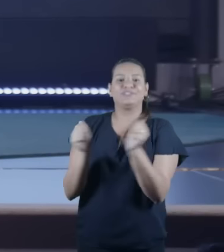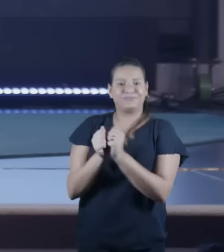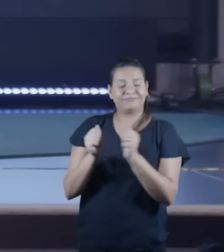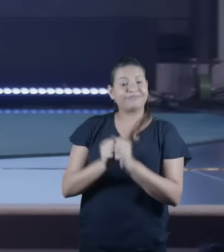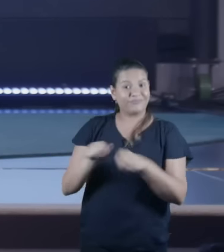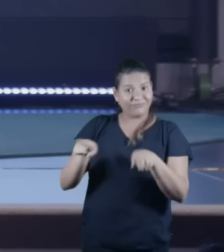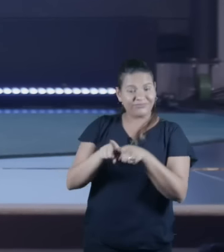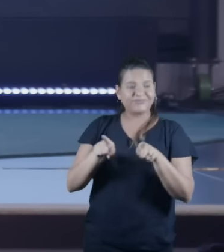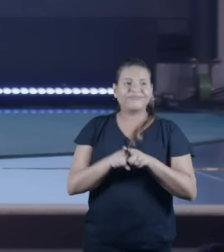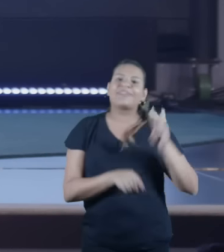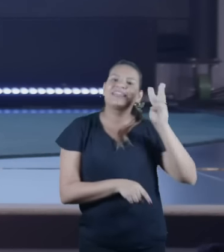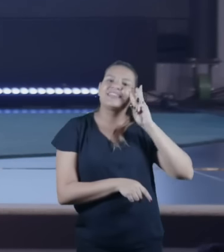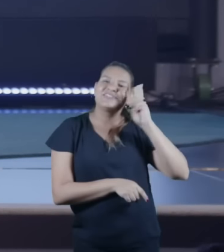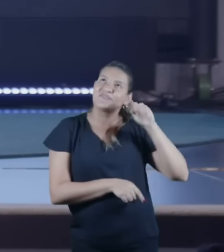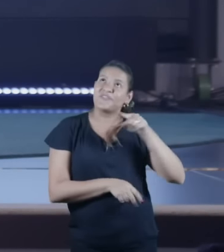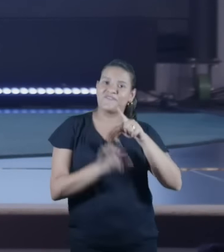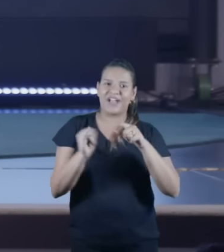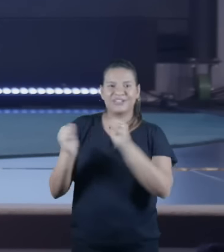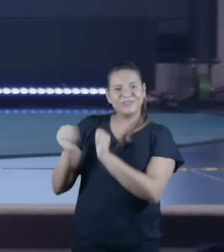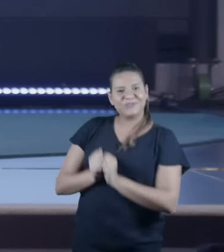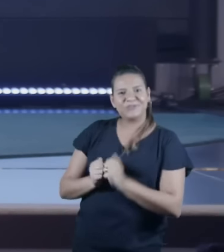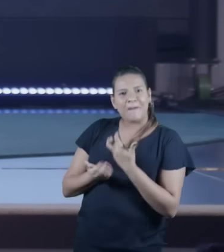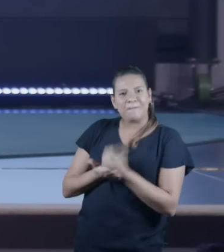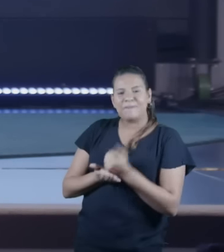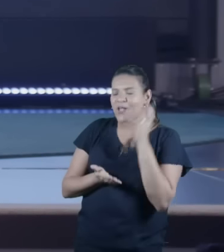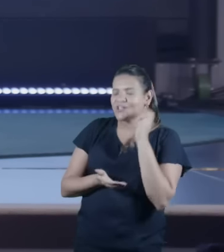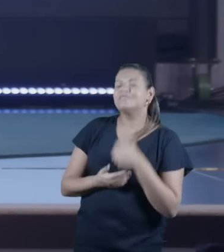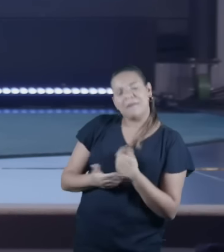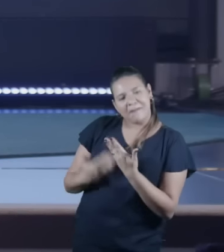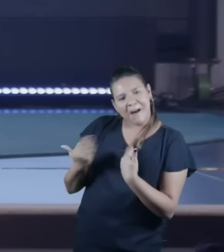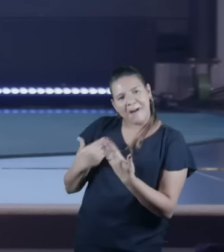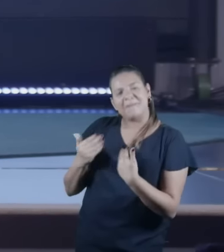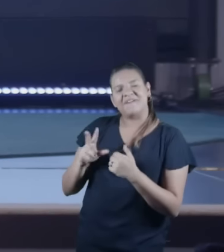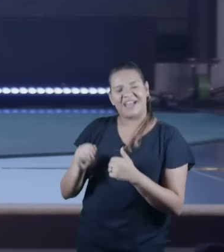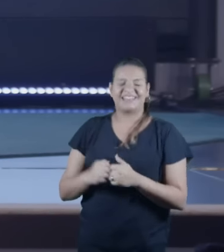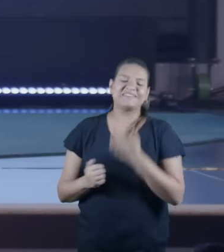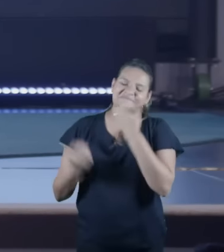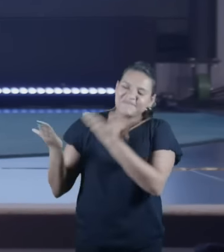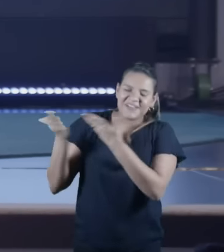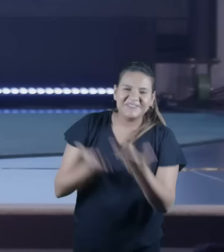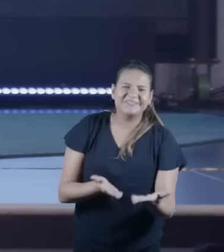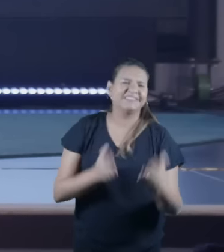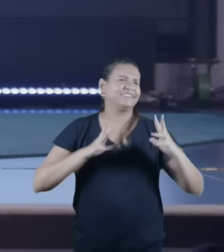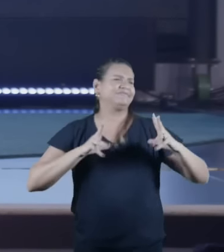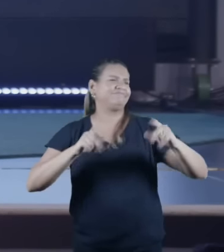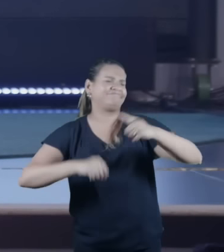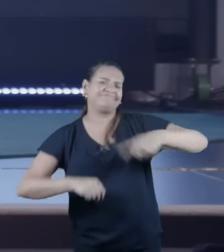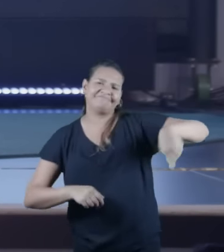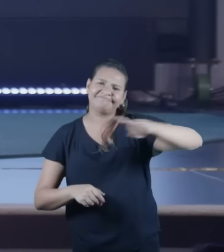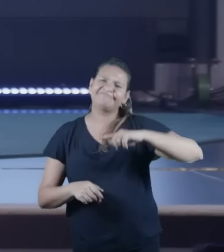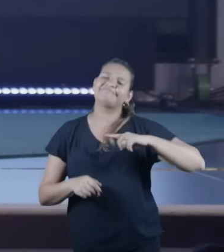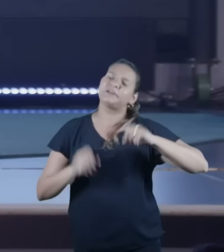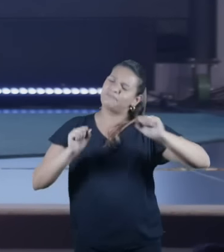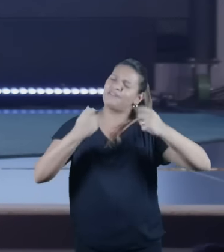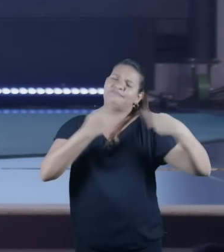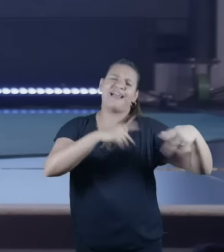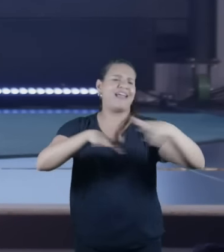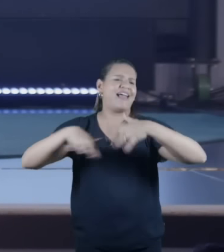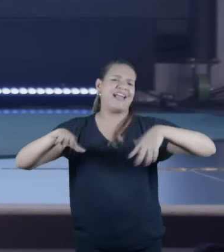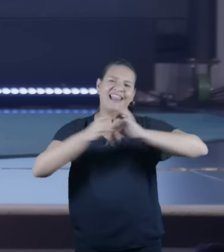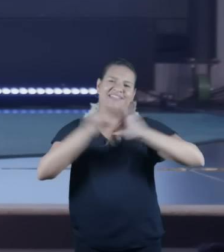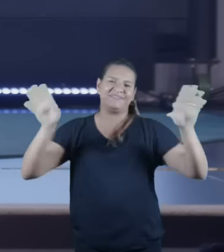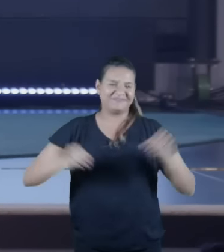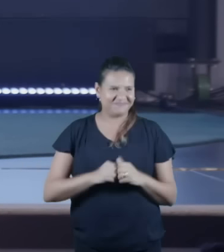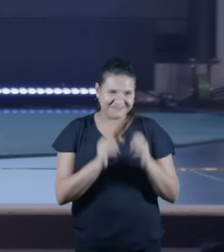podcast. Aline, seja bem-vinda. Essa igreja é tua. Pode falar o que Deus colocar no teu coração. Seja bem-vinda. Vamos dar uma